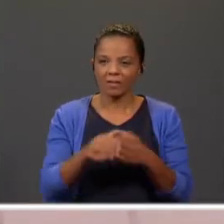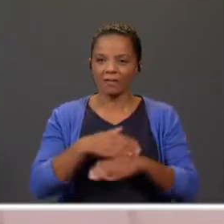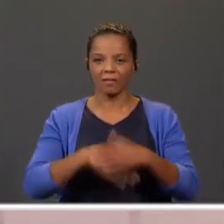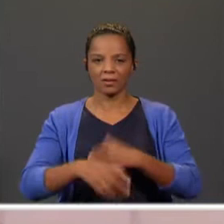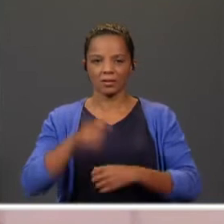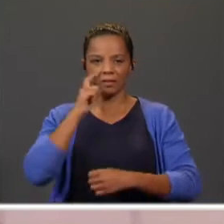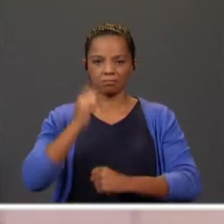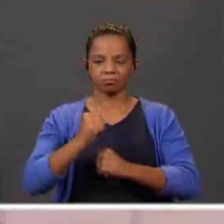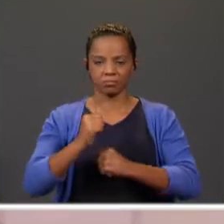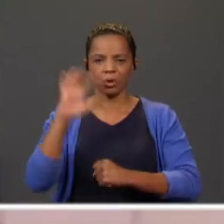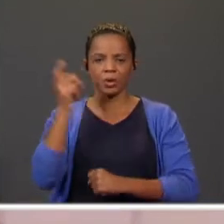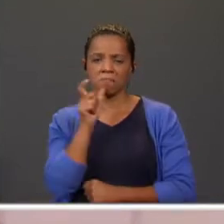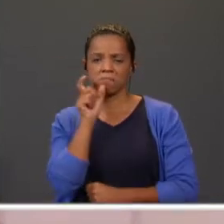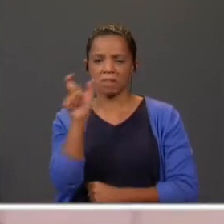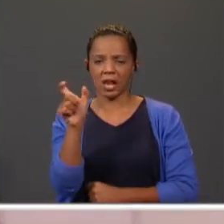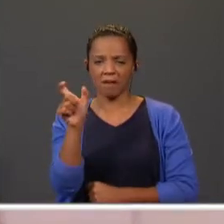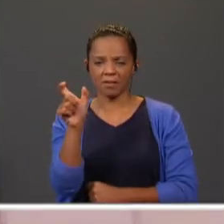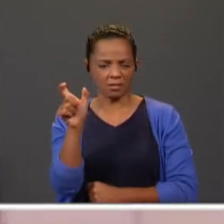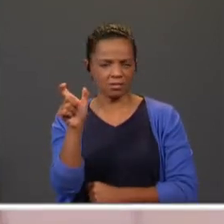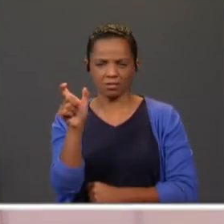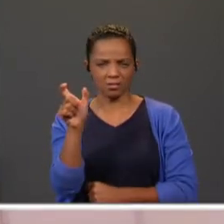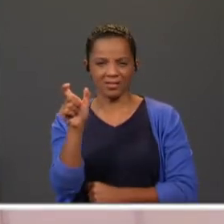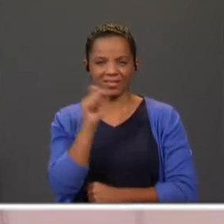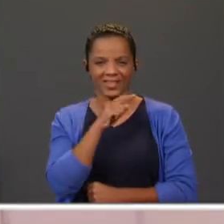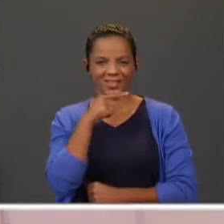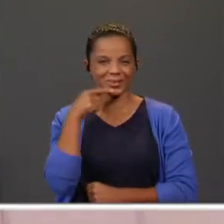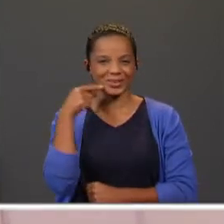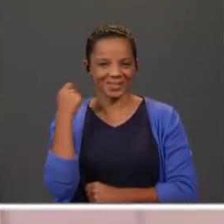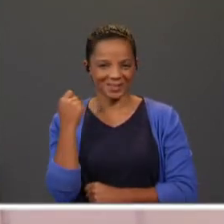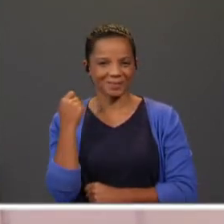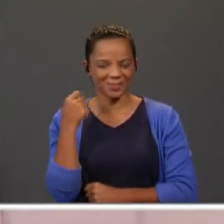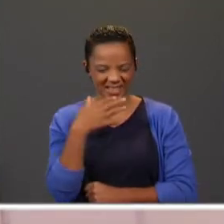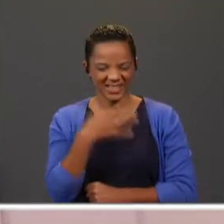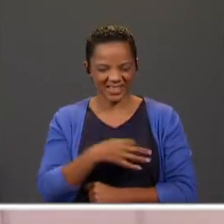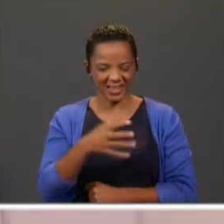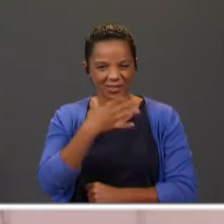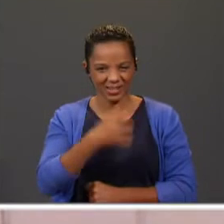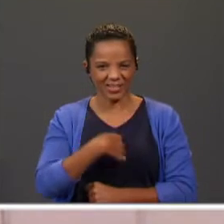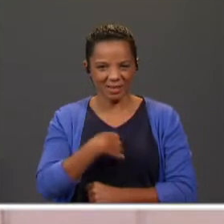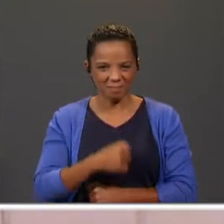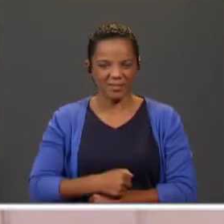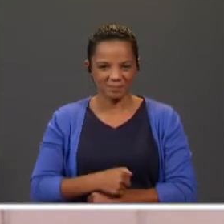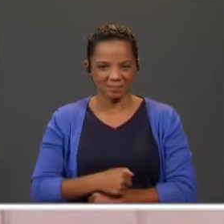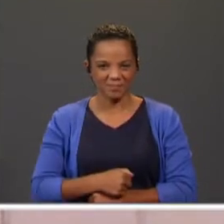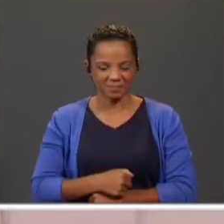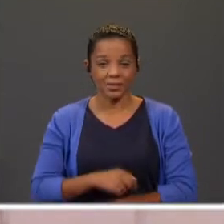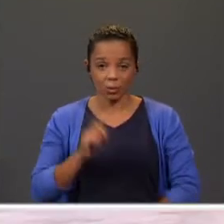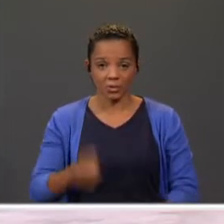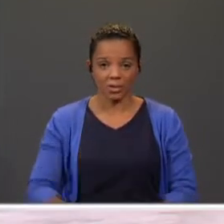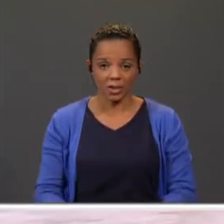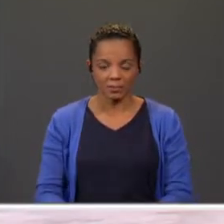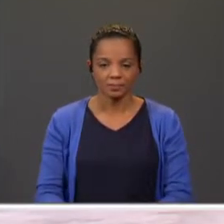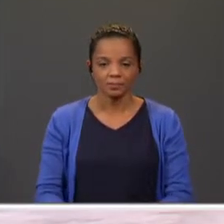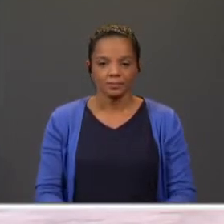que cada vez que virem a palavra ortografia, até vão sorrir. A sério, acreditem em mim. Então vamos começar e vamos